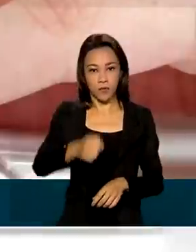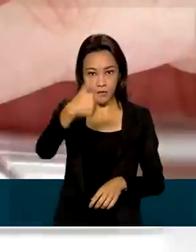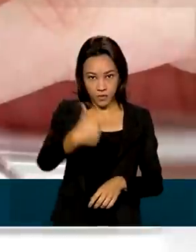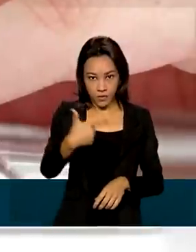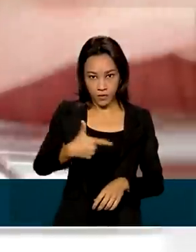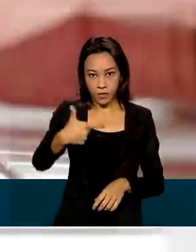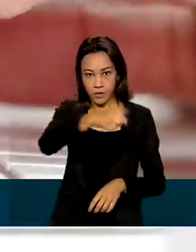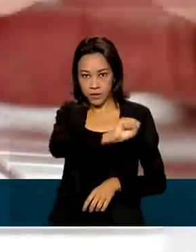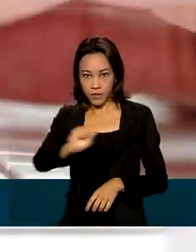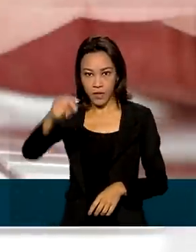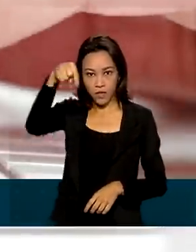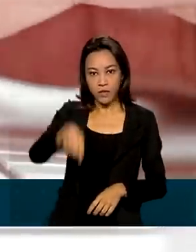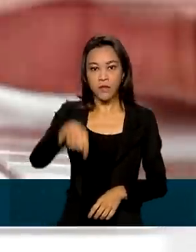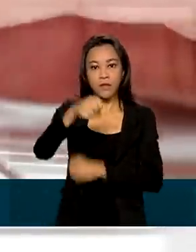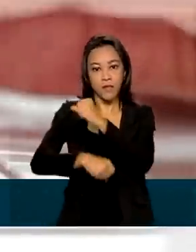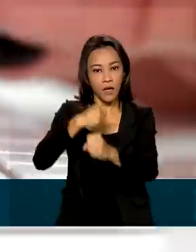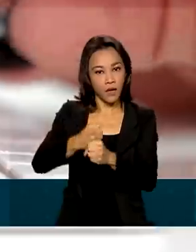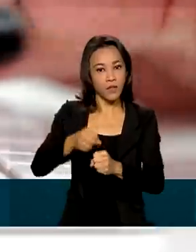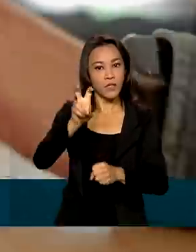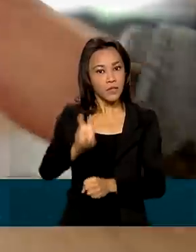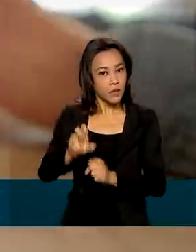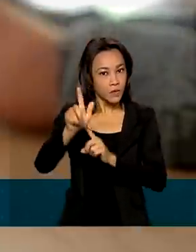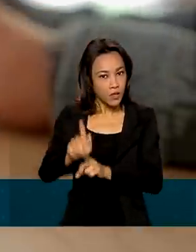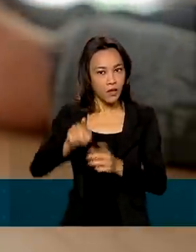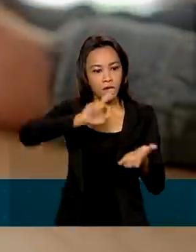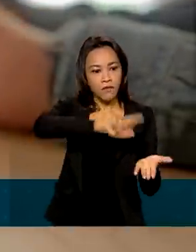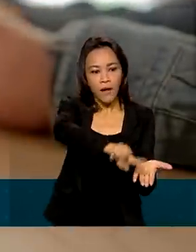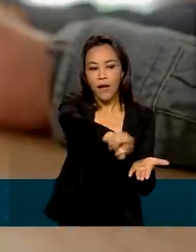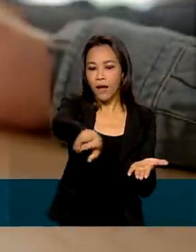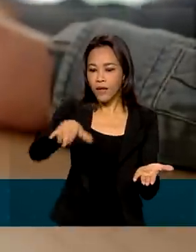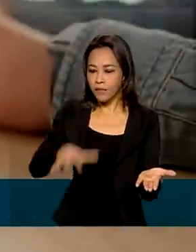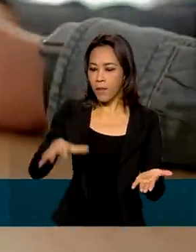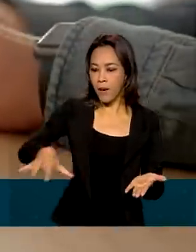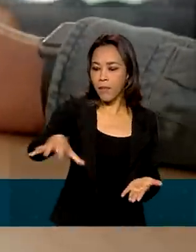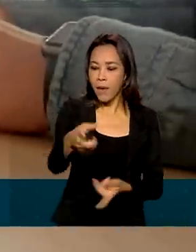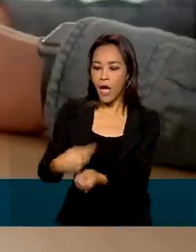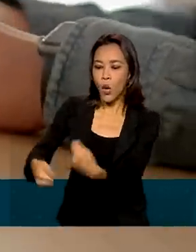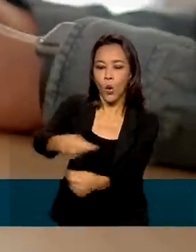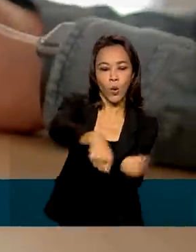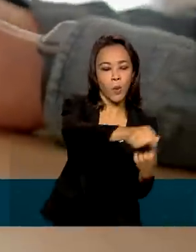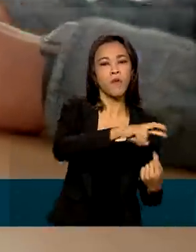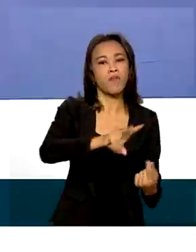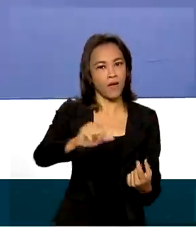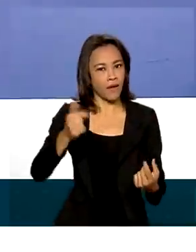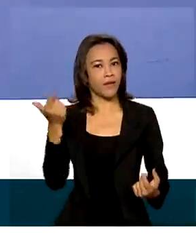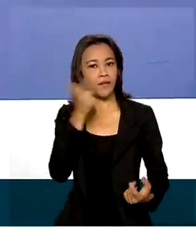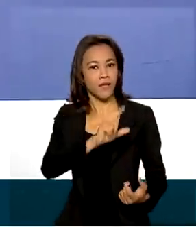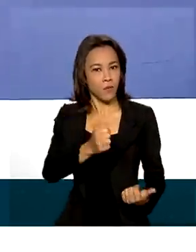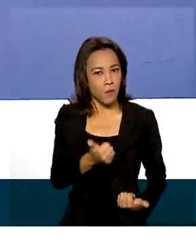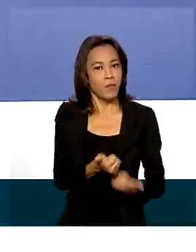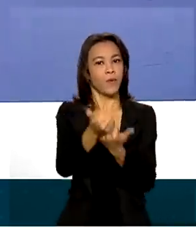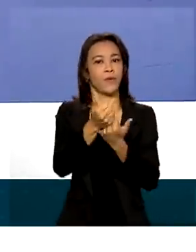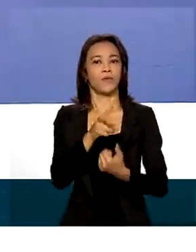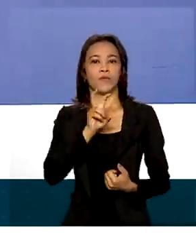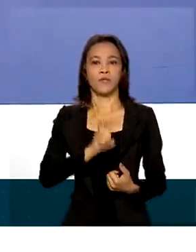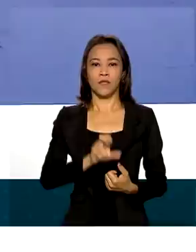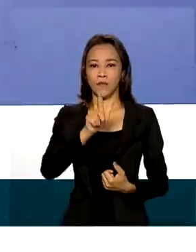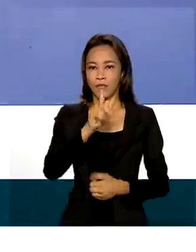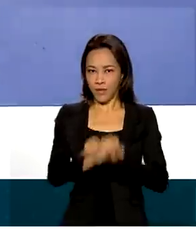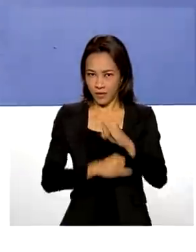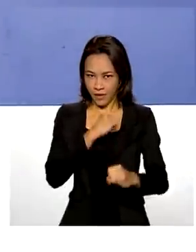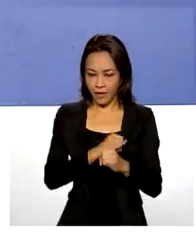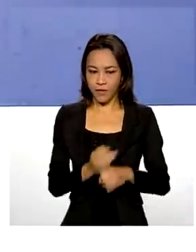ano, vários setores da economia deverão se beneficiar da conexão 5G. Tem estudos que falam que